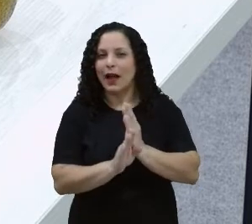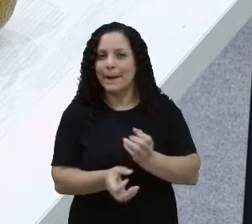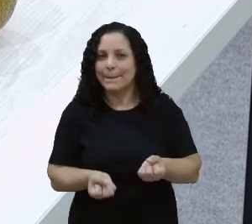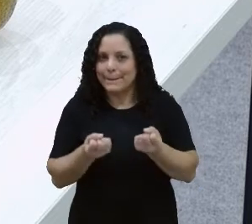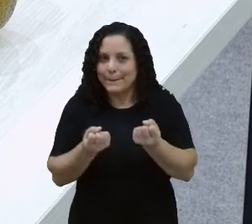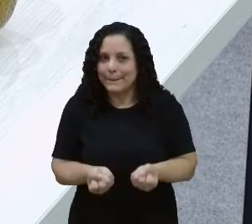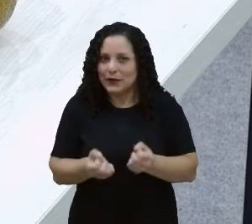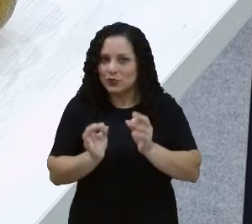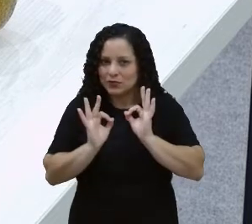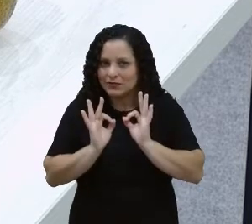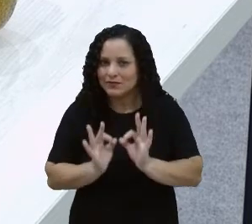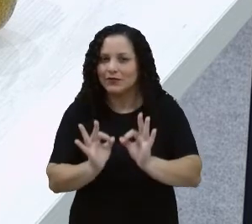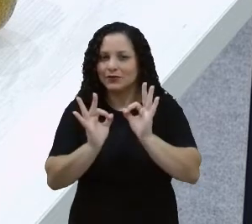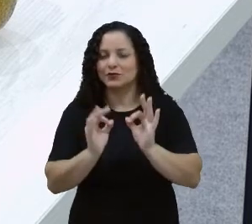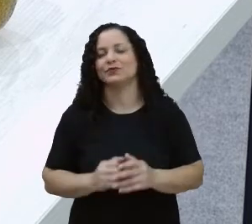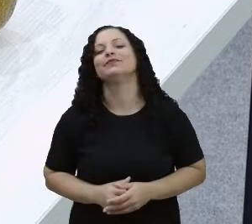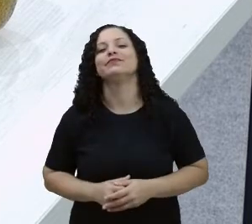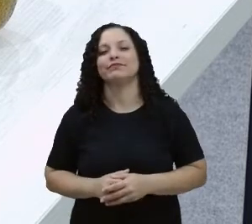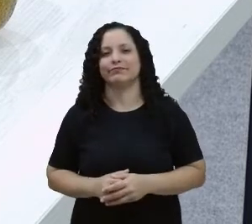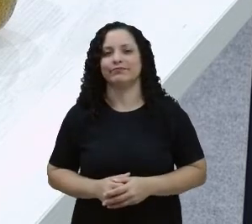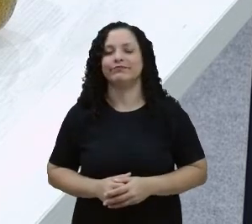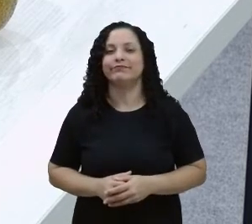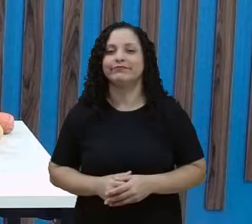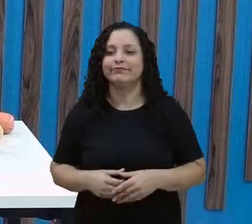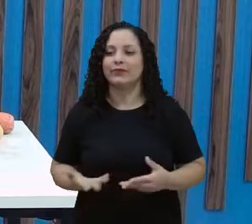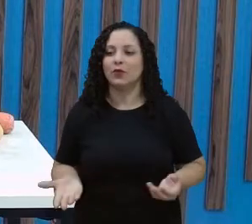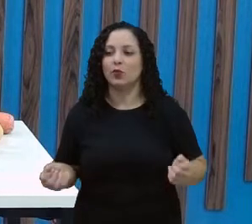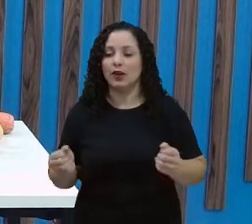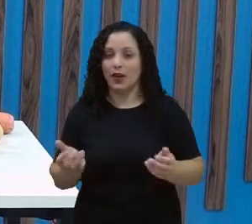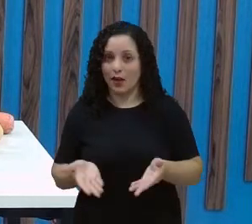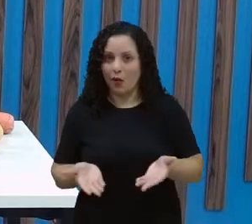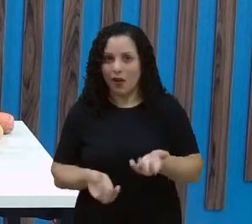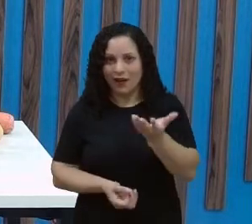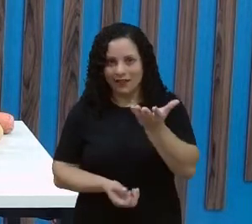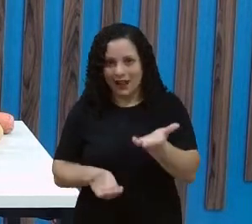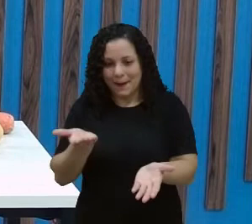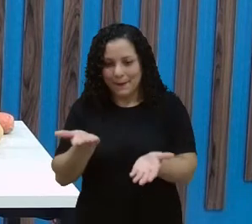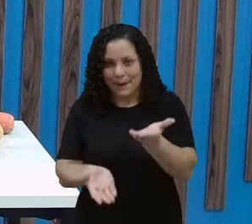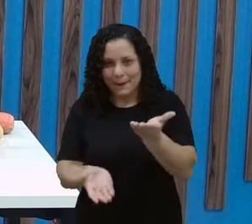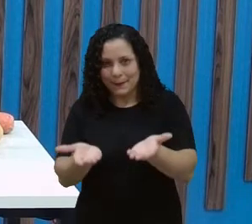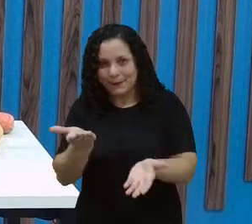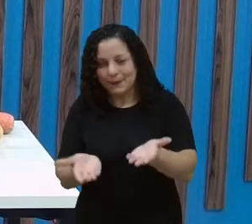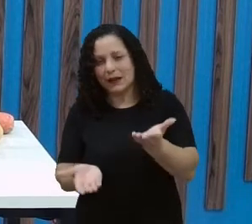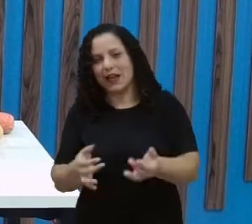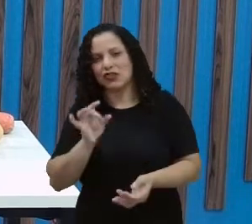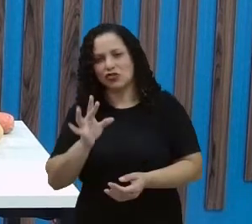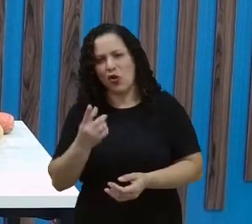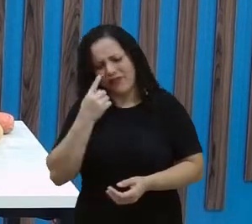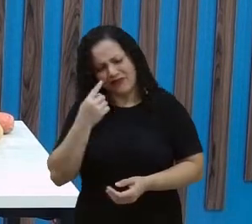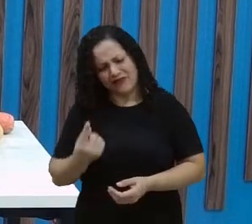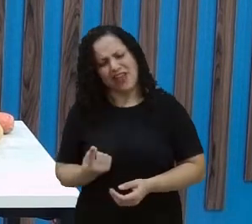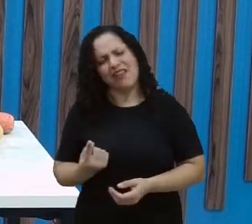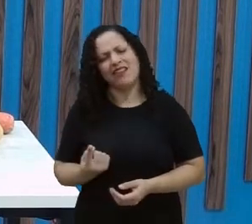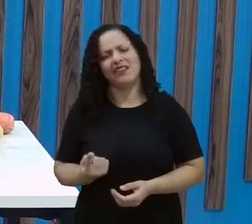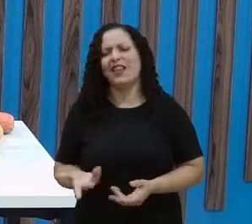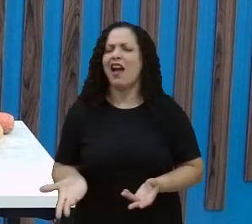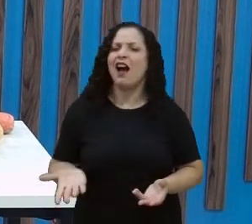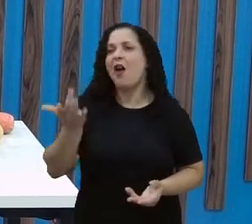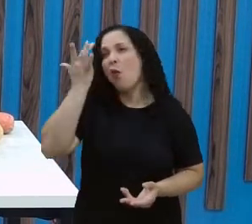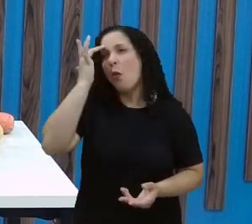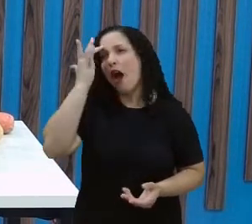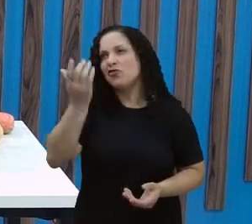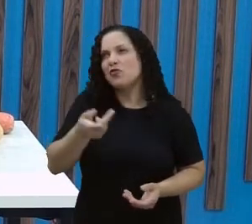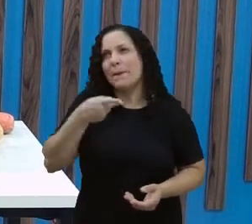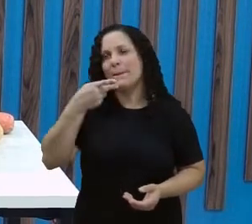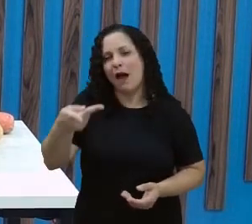Então, a gente tem que usar um instrumento de medida padronizada. Que, no caso aqui, é a balança. Se fosse só no olho, a gente poderia dizer, chutar qualquer